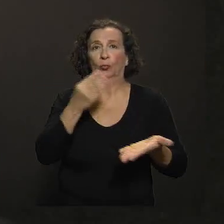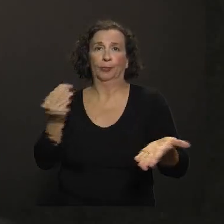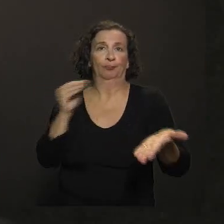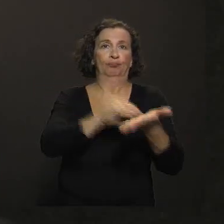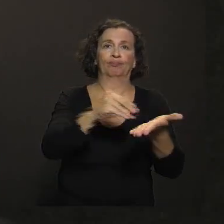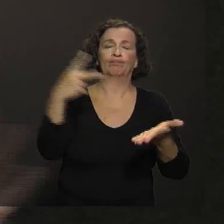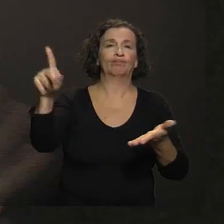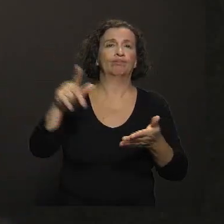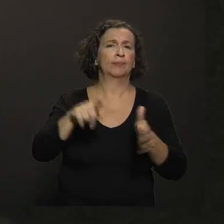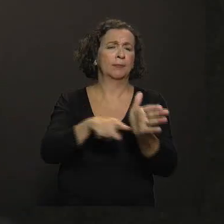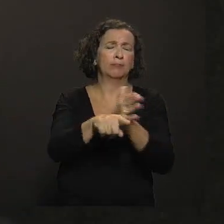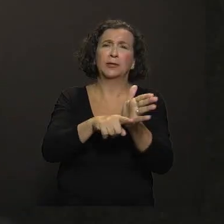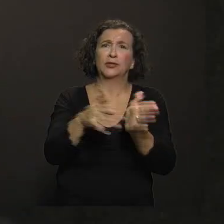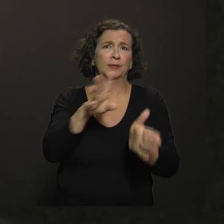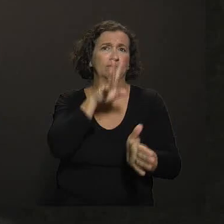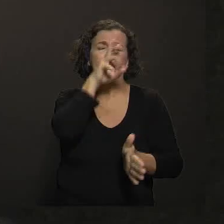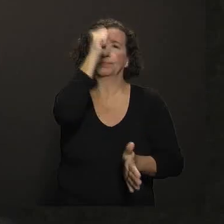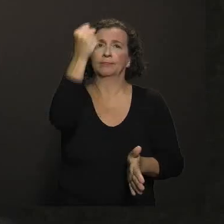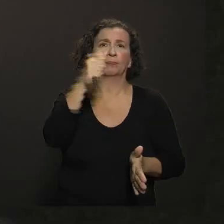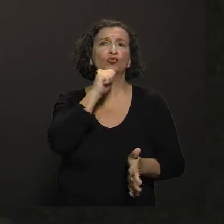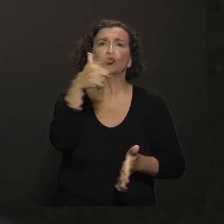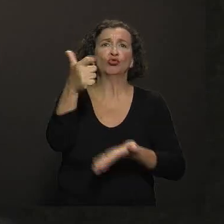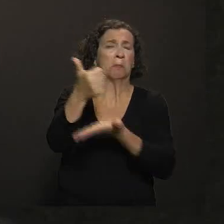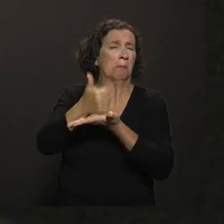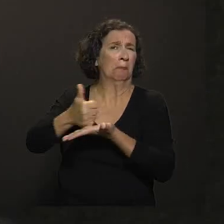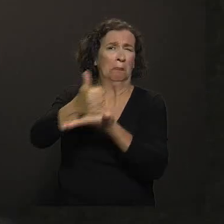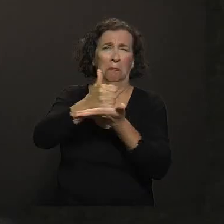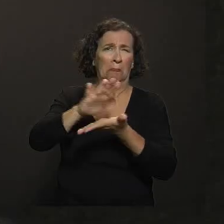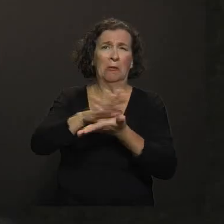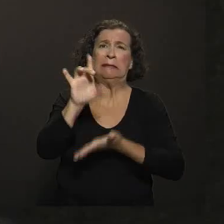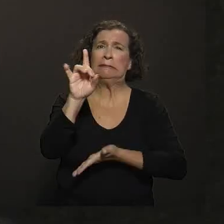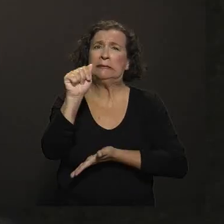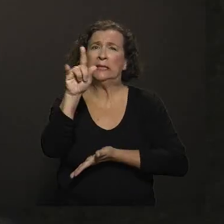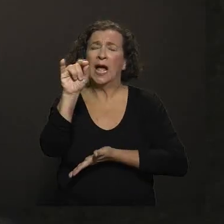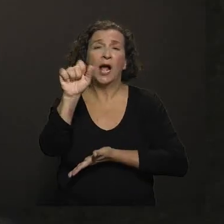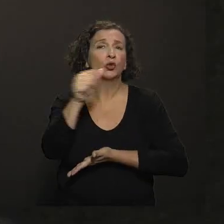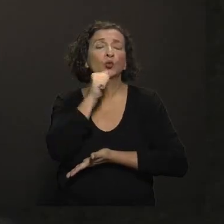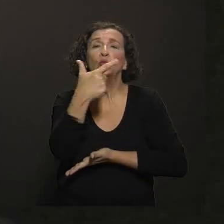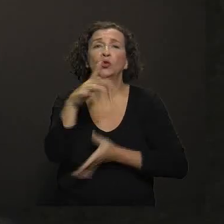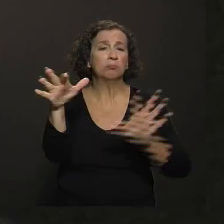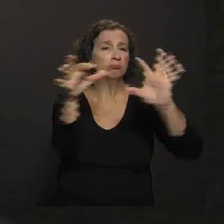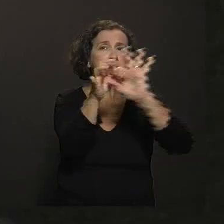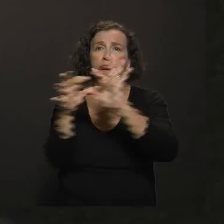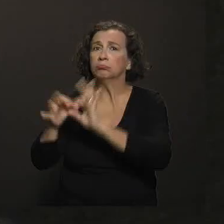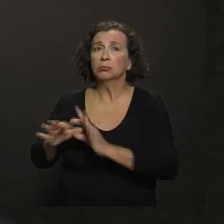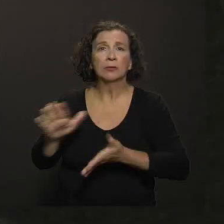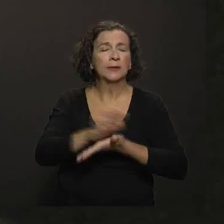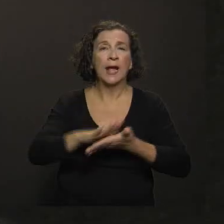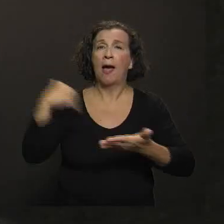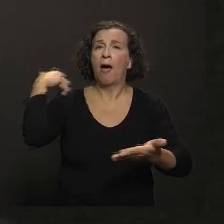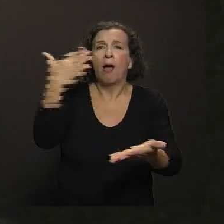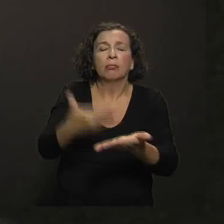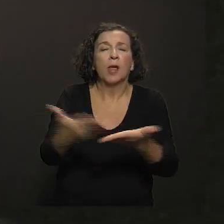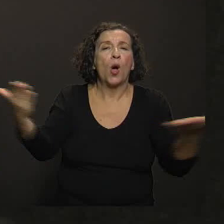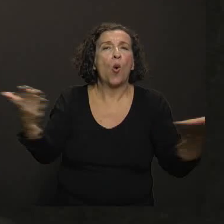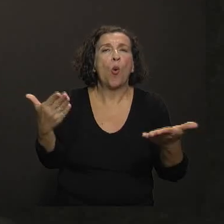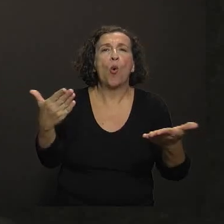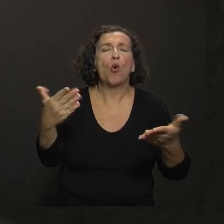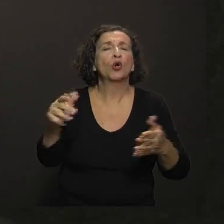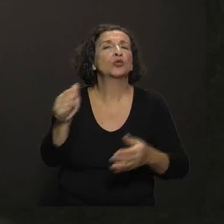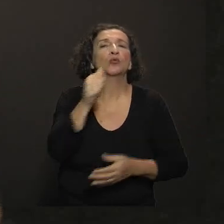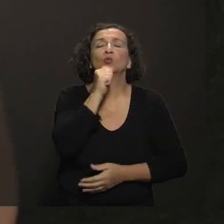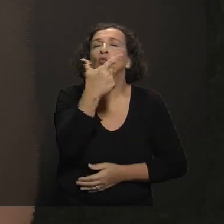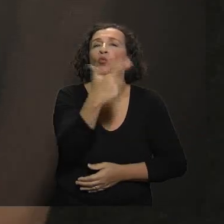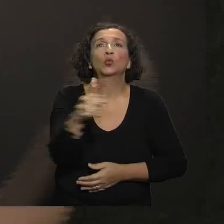a pesquisa dele era totalmente sem fundamento nenhum, que os dados não tinham nenhuma associação. Até hoje, nós não temos nenhuma